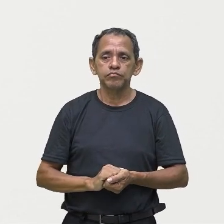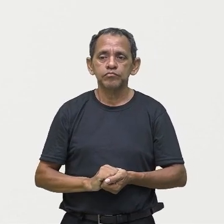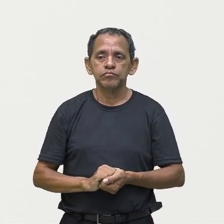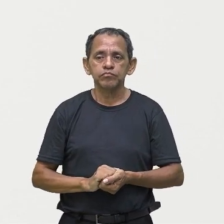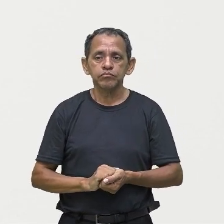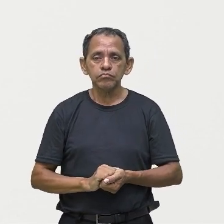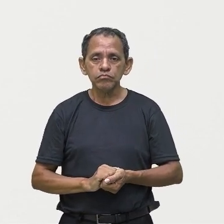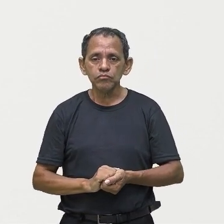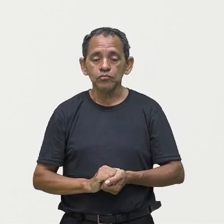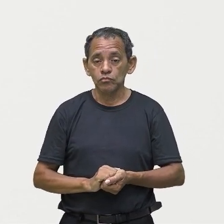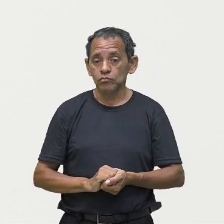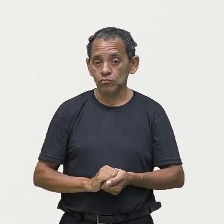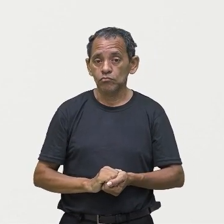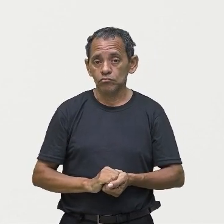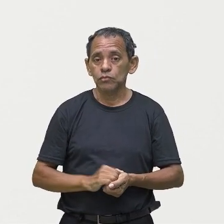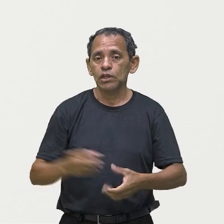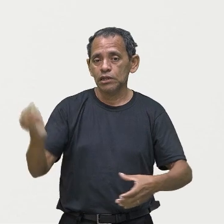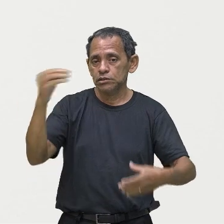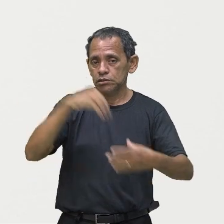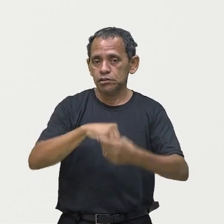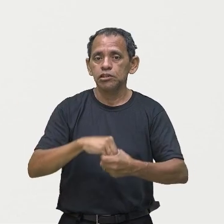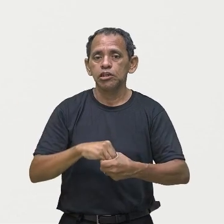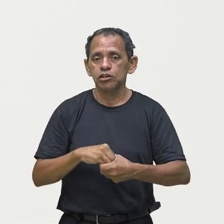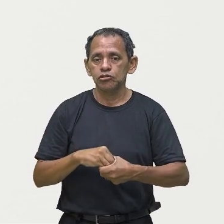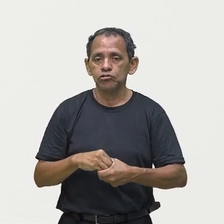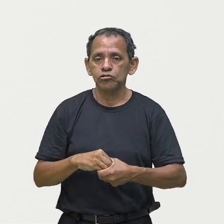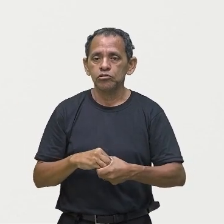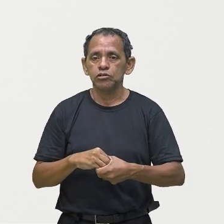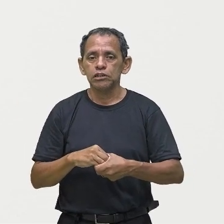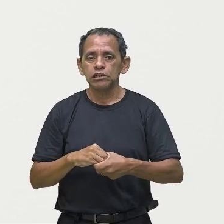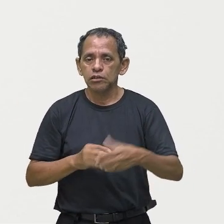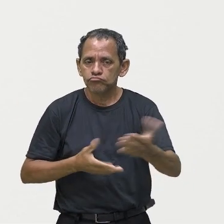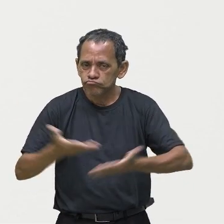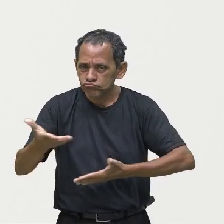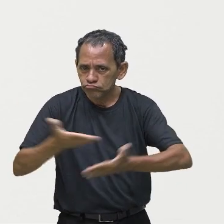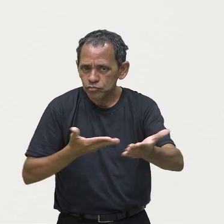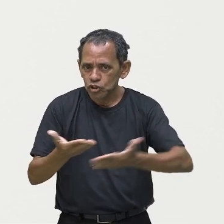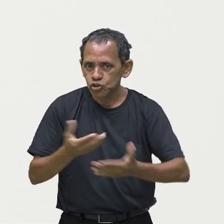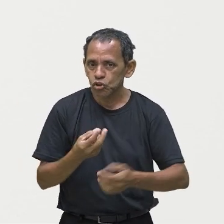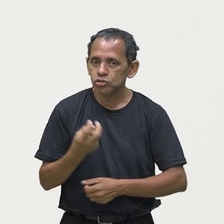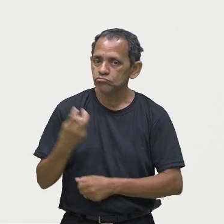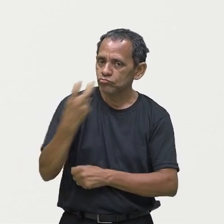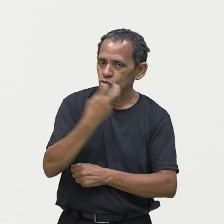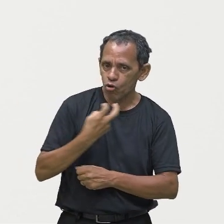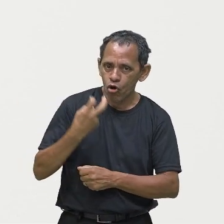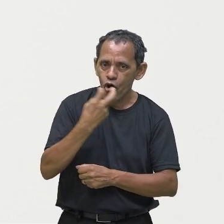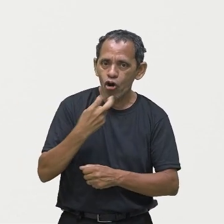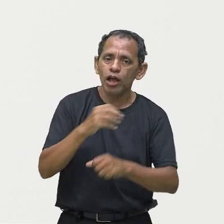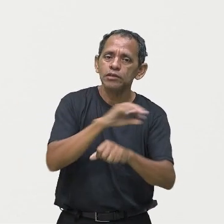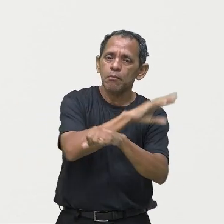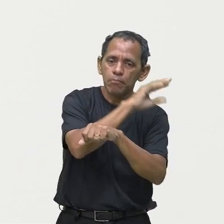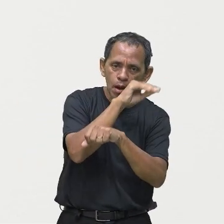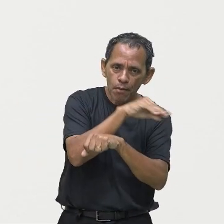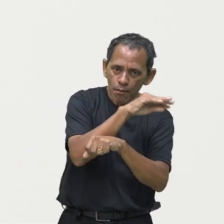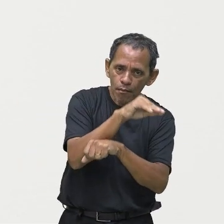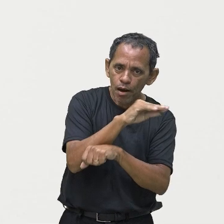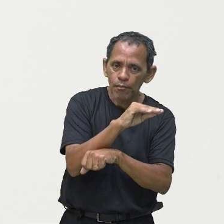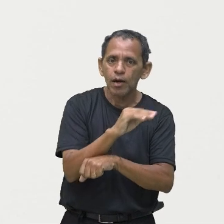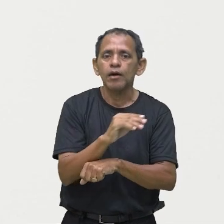nas interações orais, pois a fala está geralmente associada e combinada.